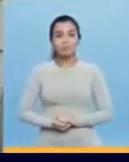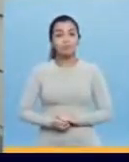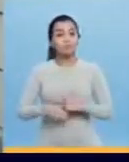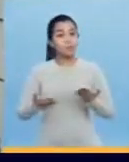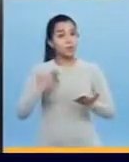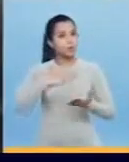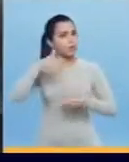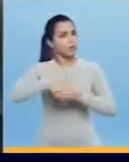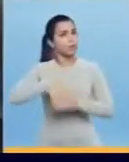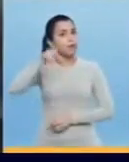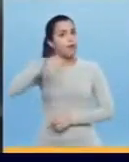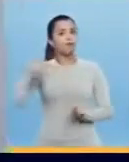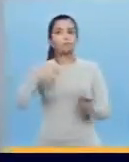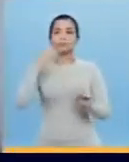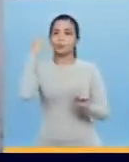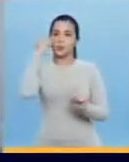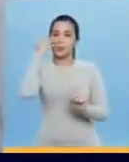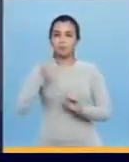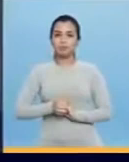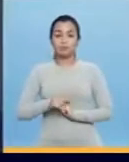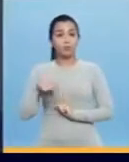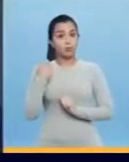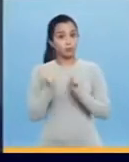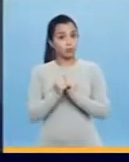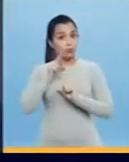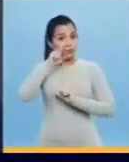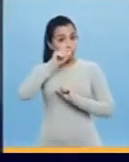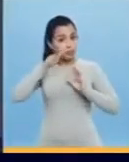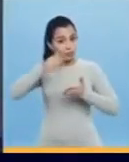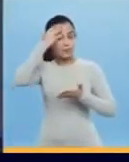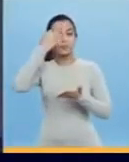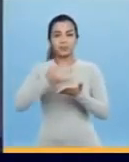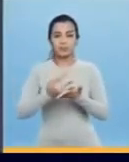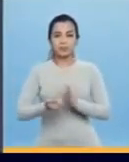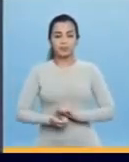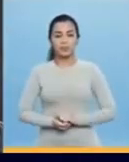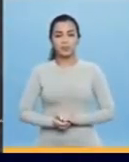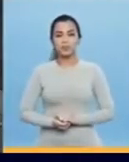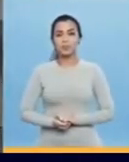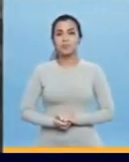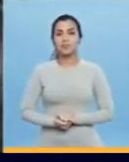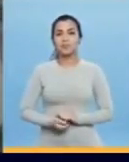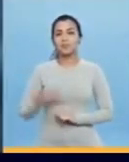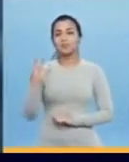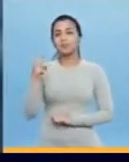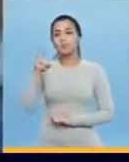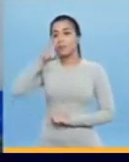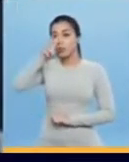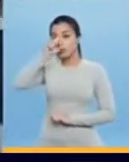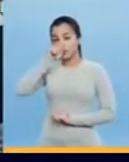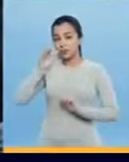Então meu voto é do Bruno Covas Vamos juntos Força, foco e fé É, é,